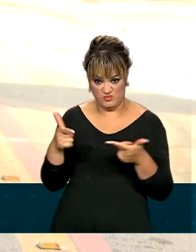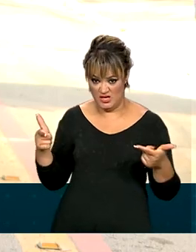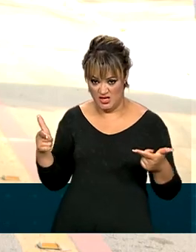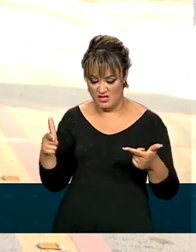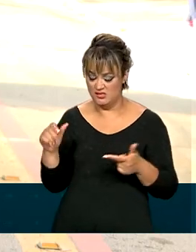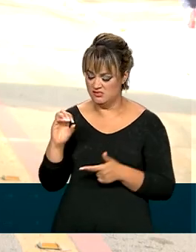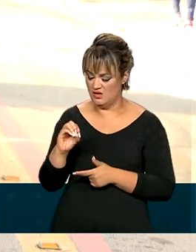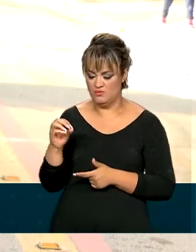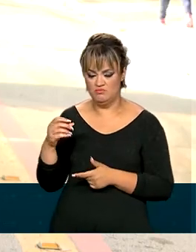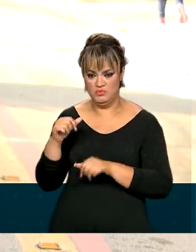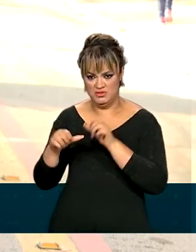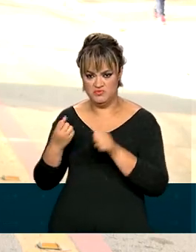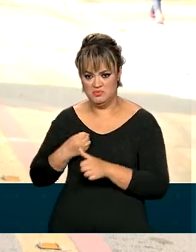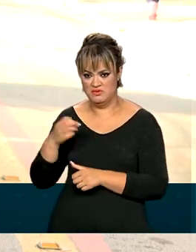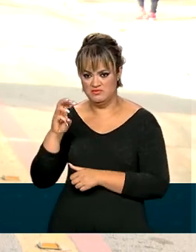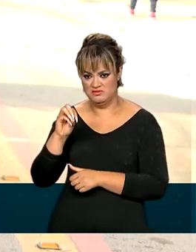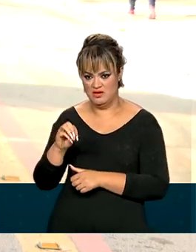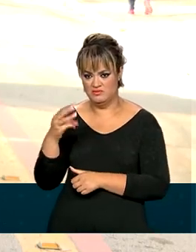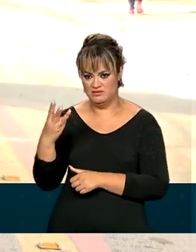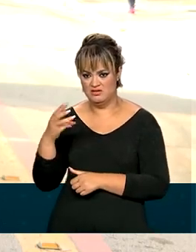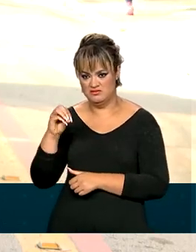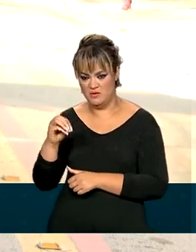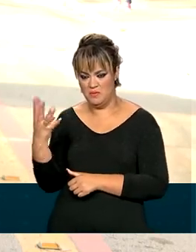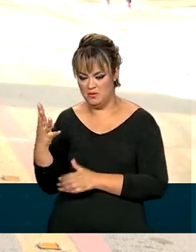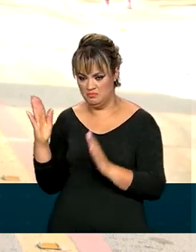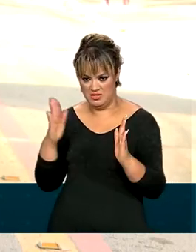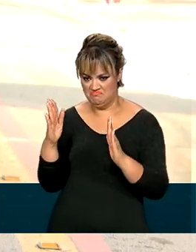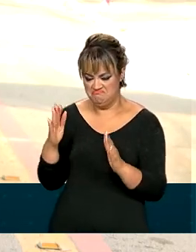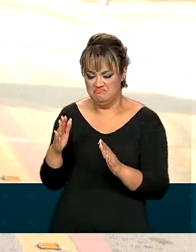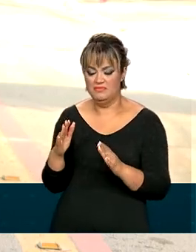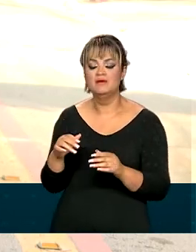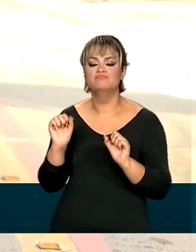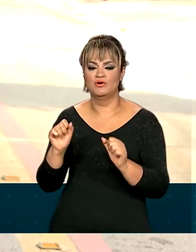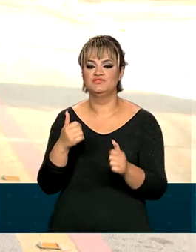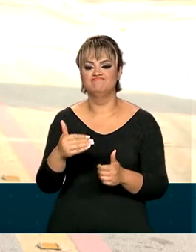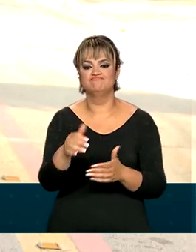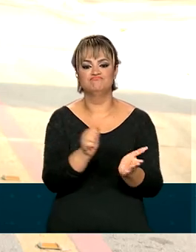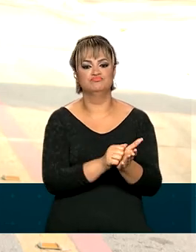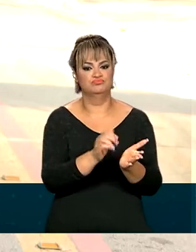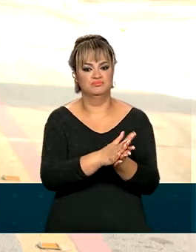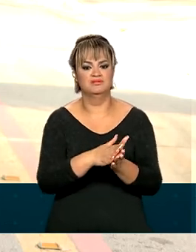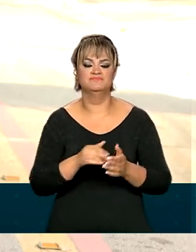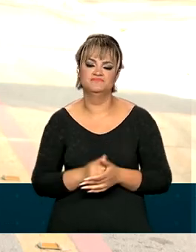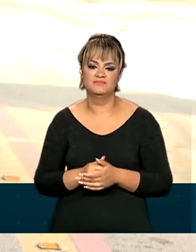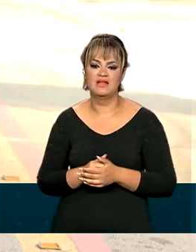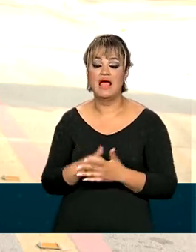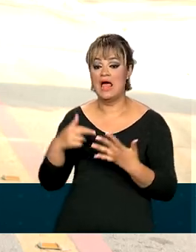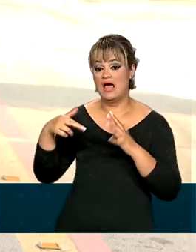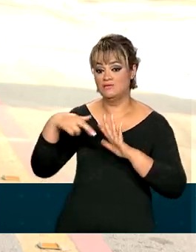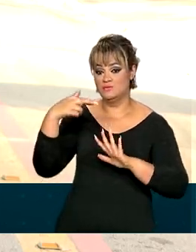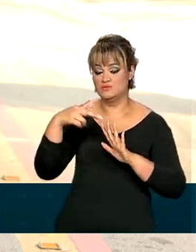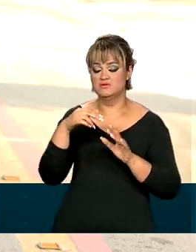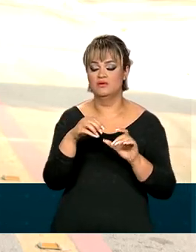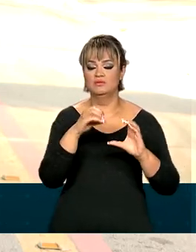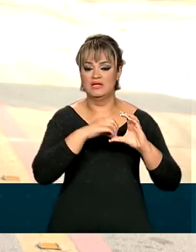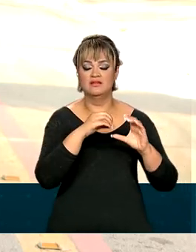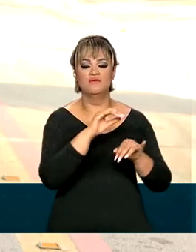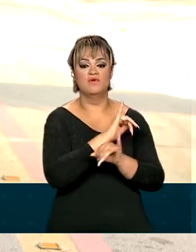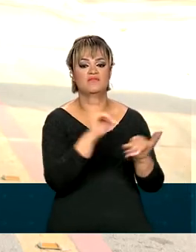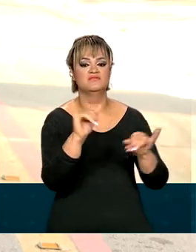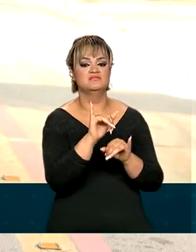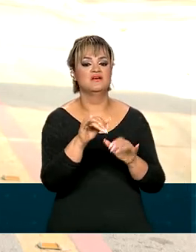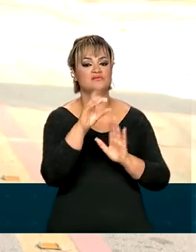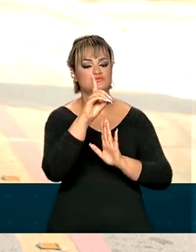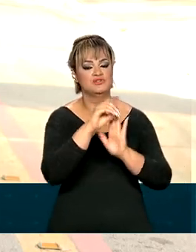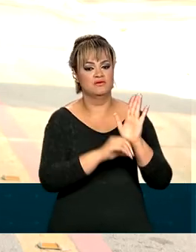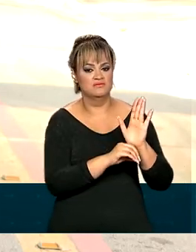o 0304, no prazo estabelecido, poderá ser multada. A resolução da Anatel deve ser publicada